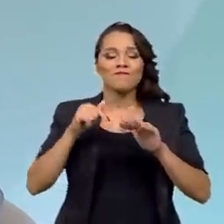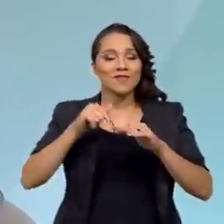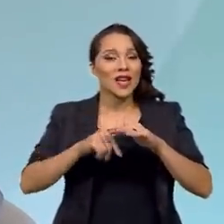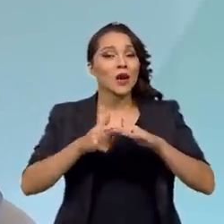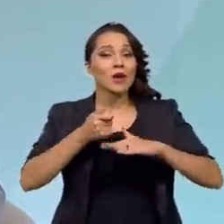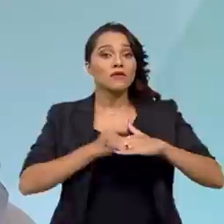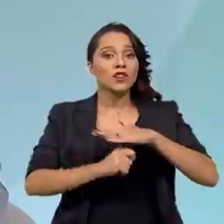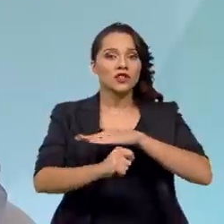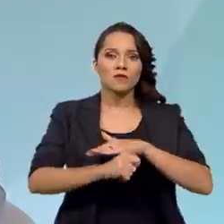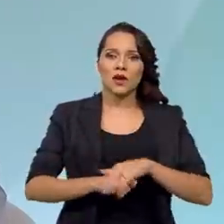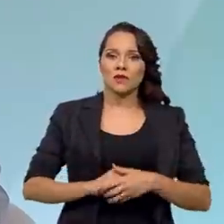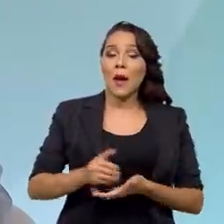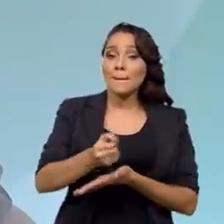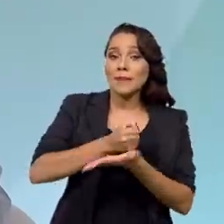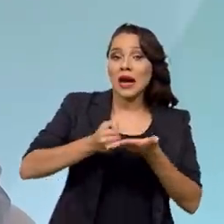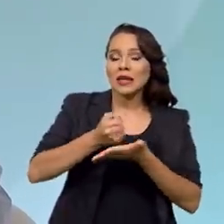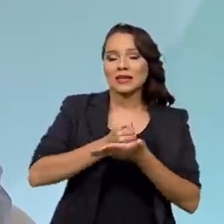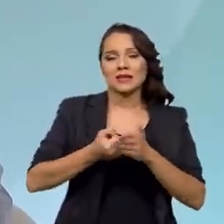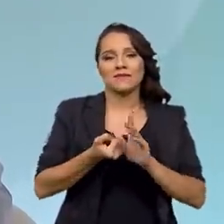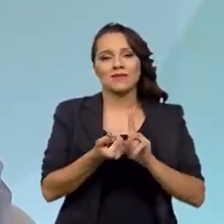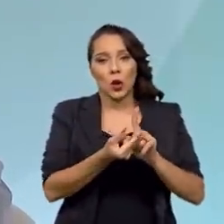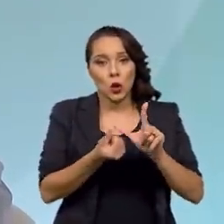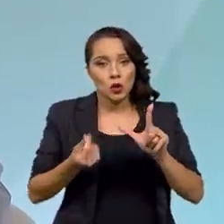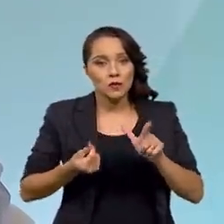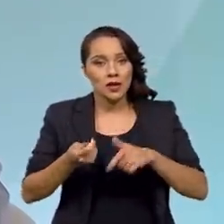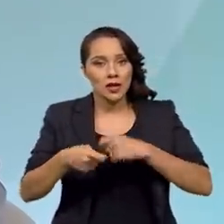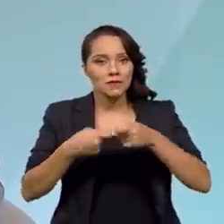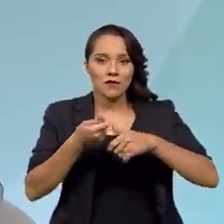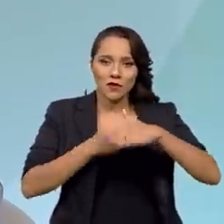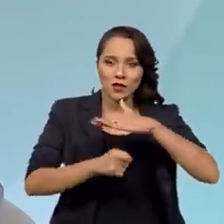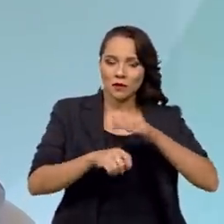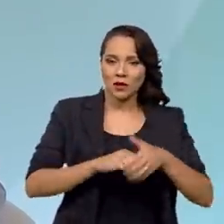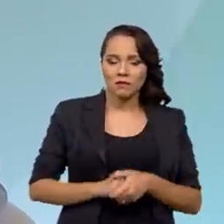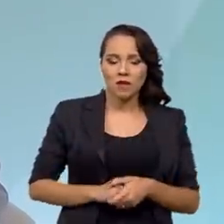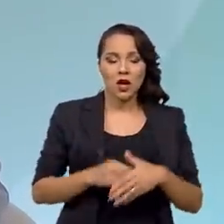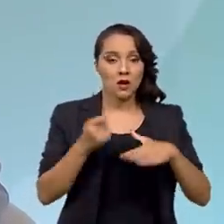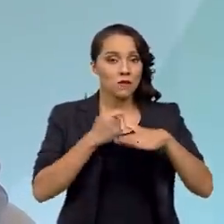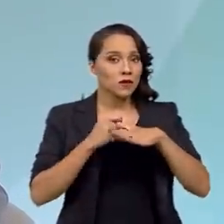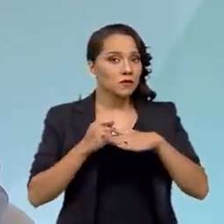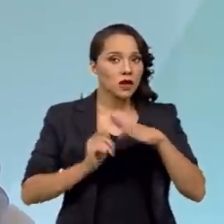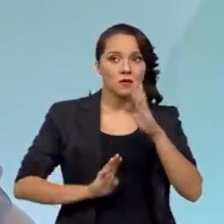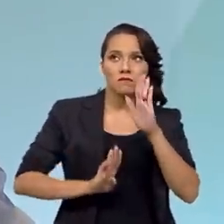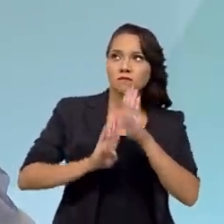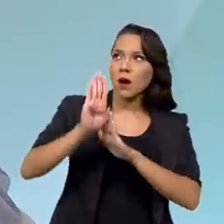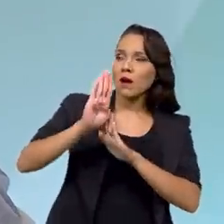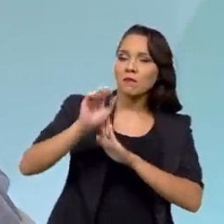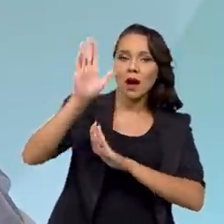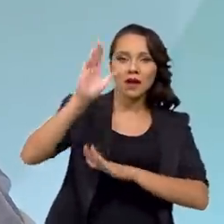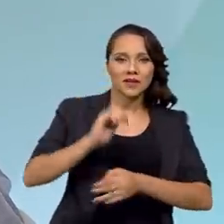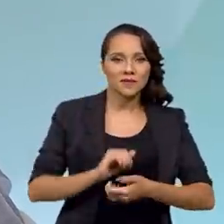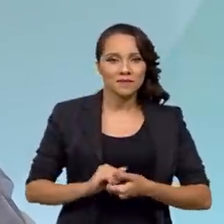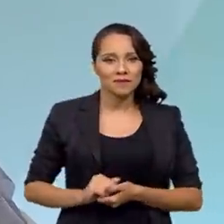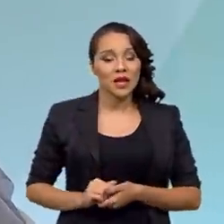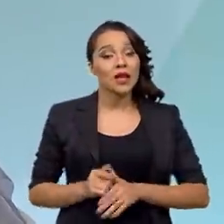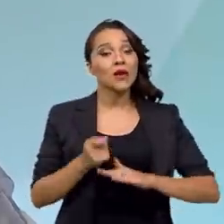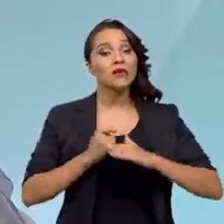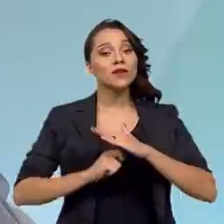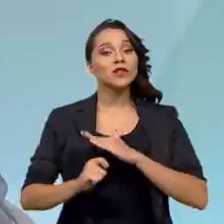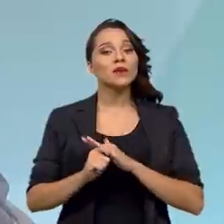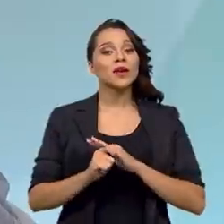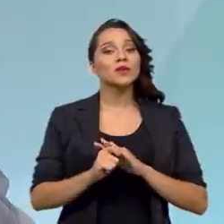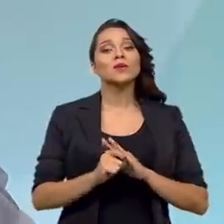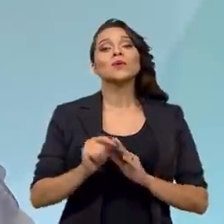investimento. E hoje o investimento, ele está batendo recordes e mais do que isso. É um investimento